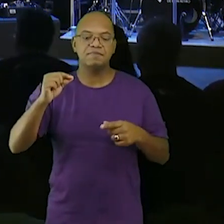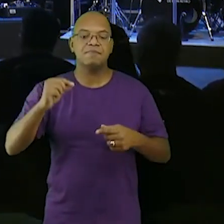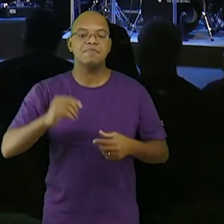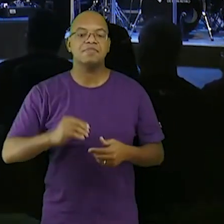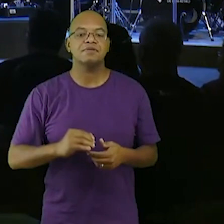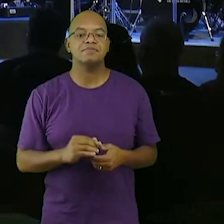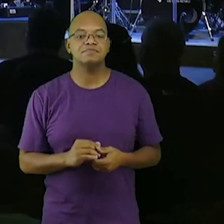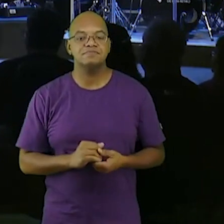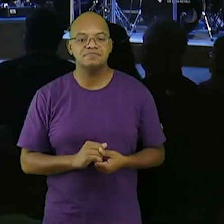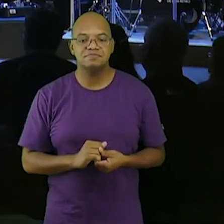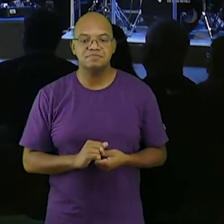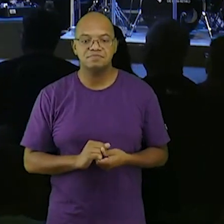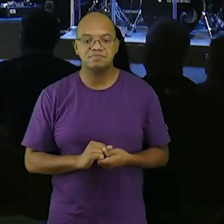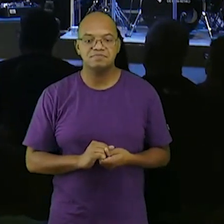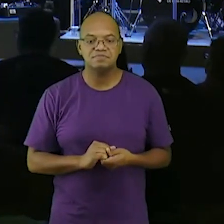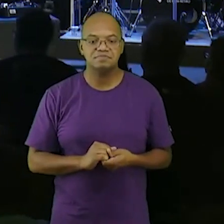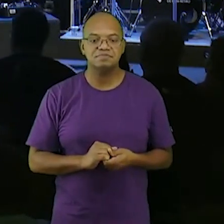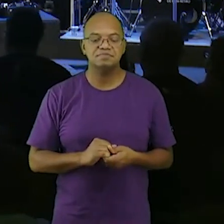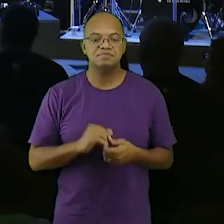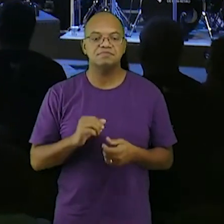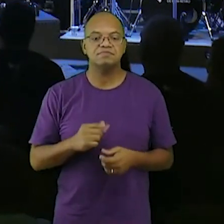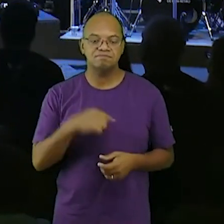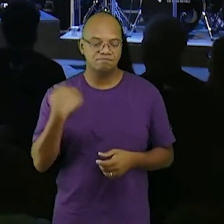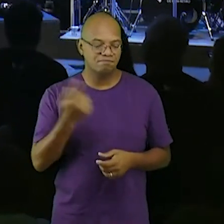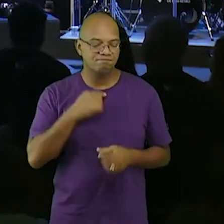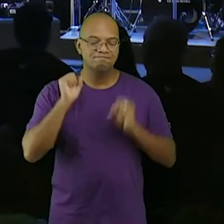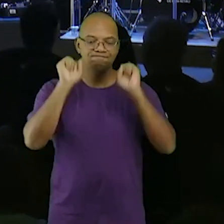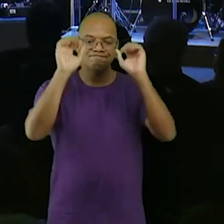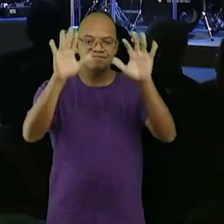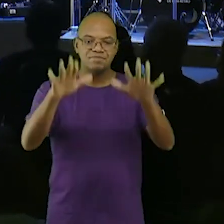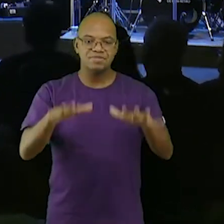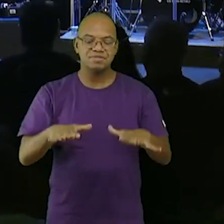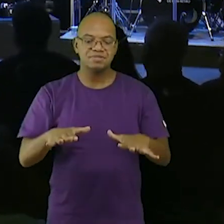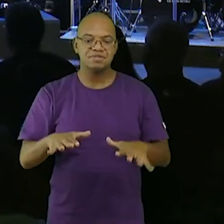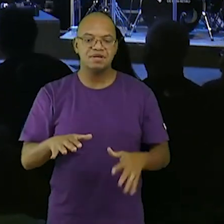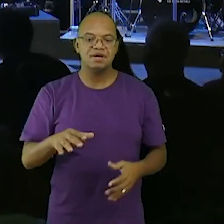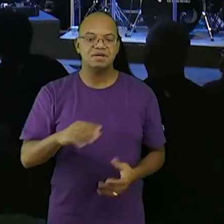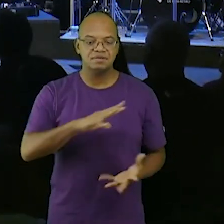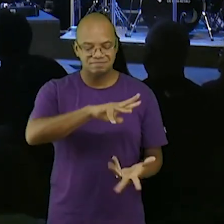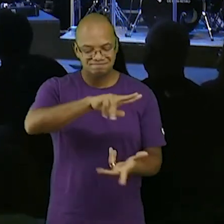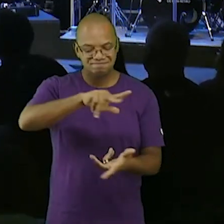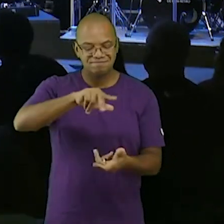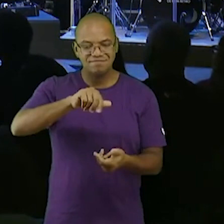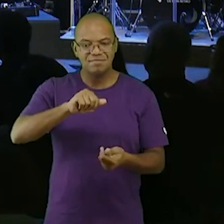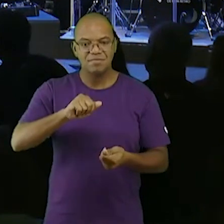que a gente vai abençoar essa terra antes da gente celebrar a ceia